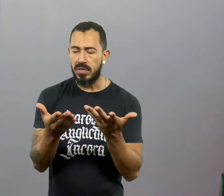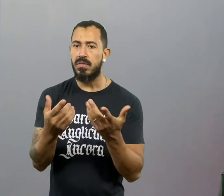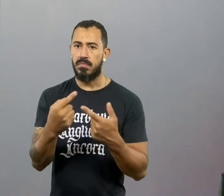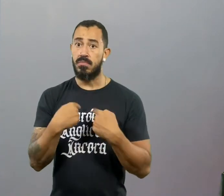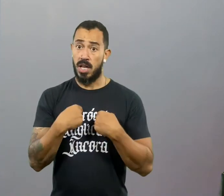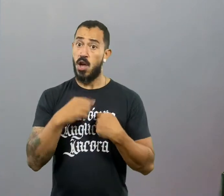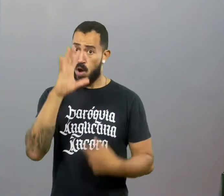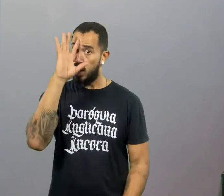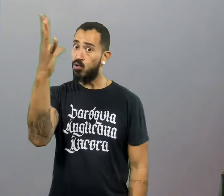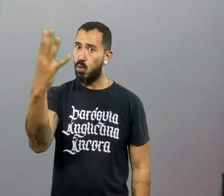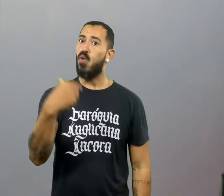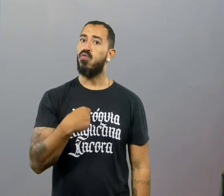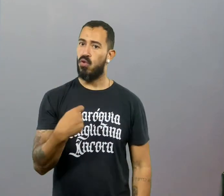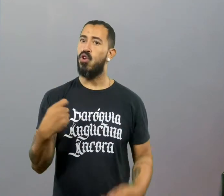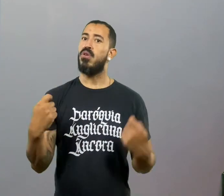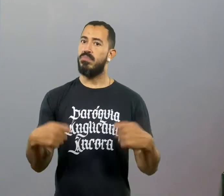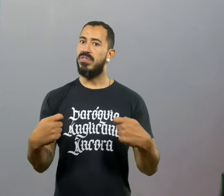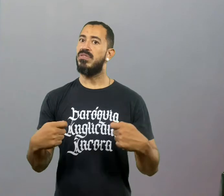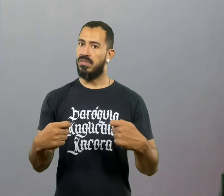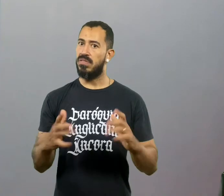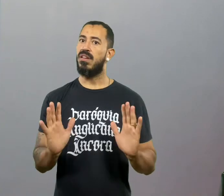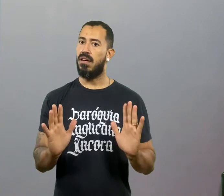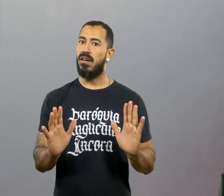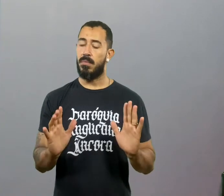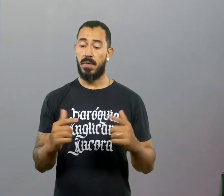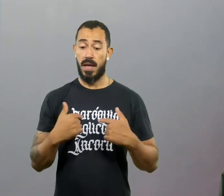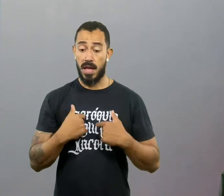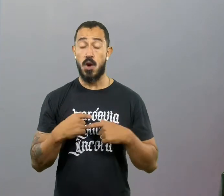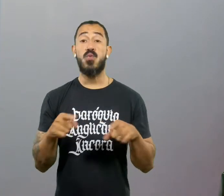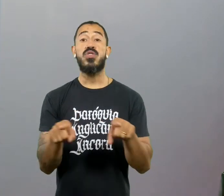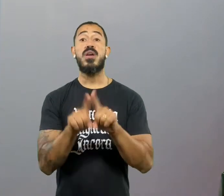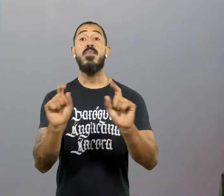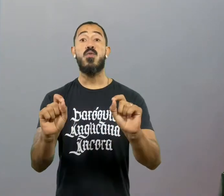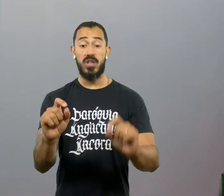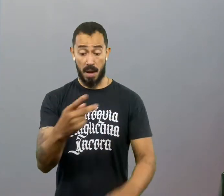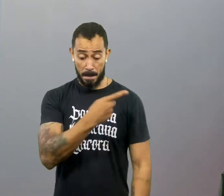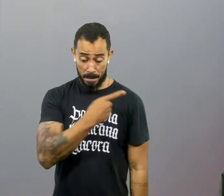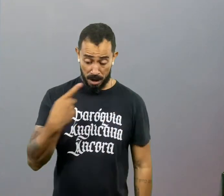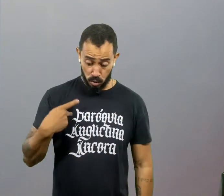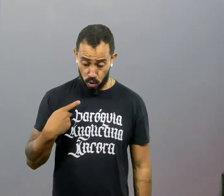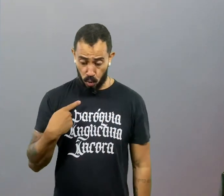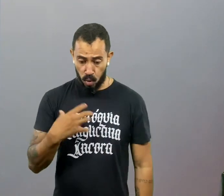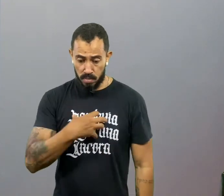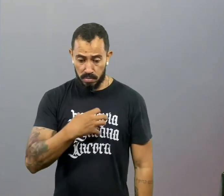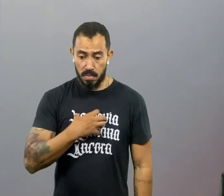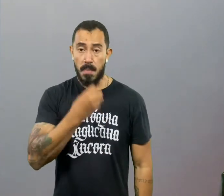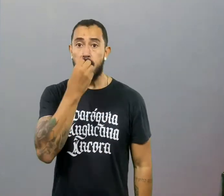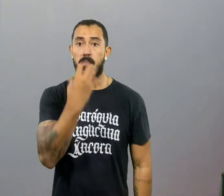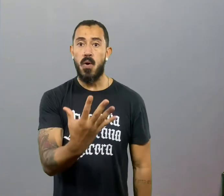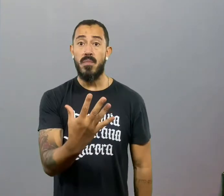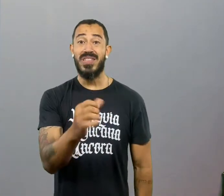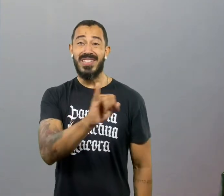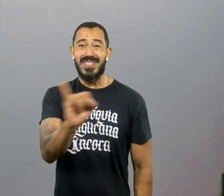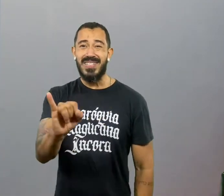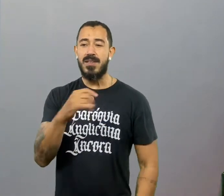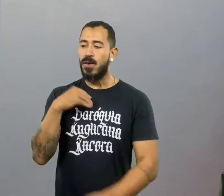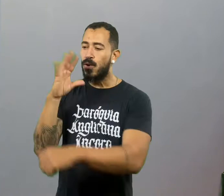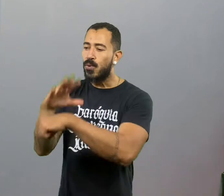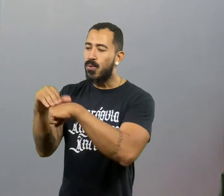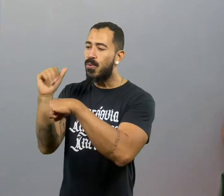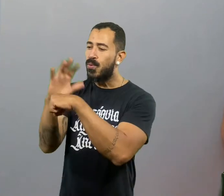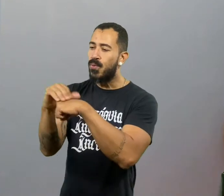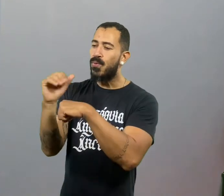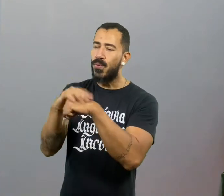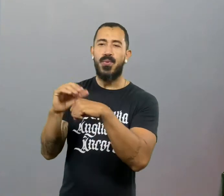Agora, ser um bom marido, também implica outras coisas, que é ser um bom pastor, ser um homem da igreja. Se eu ficar o dia inteiro, o dia da minha